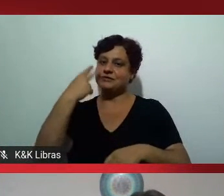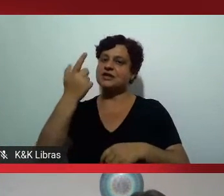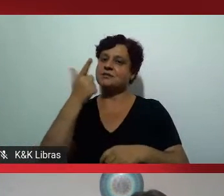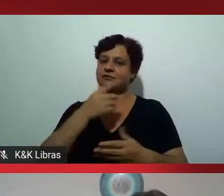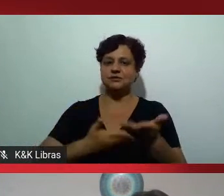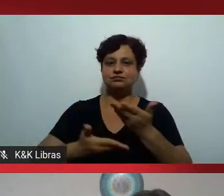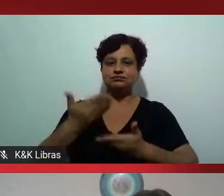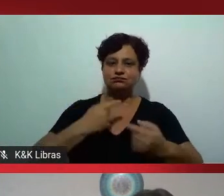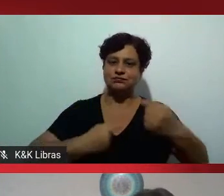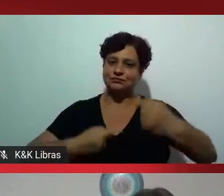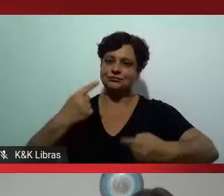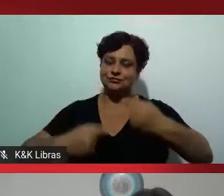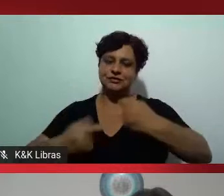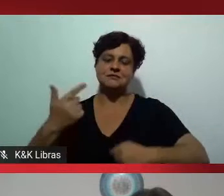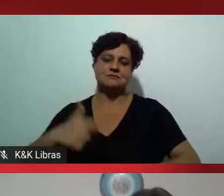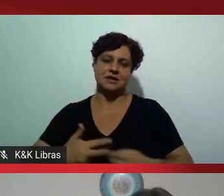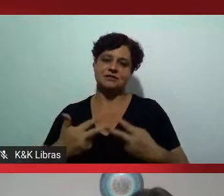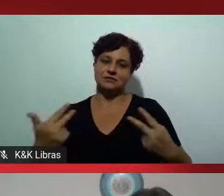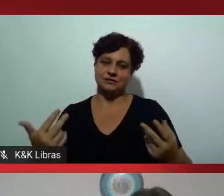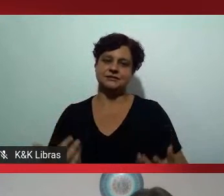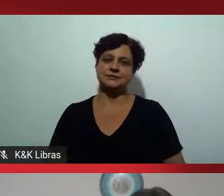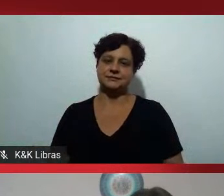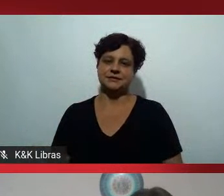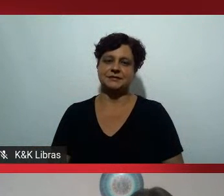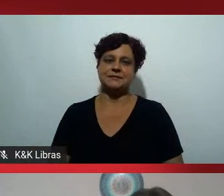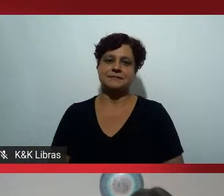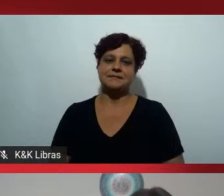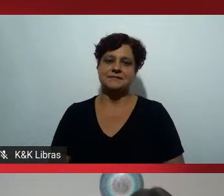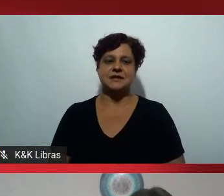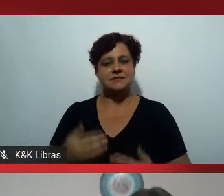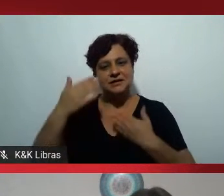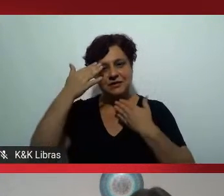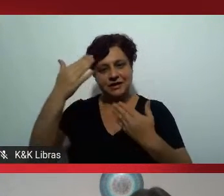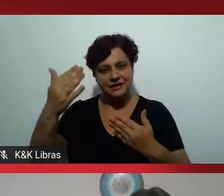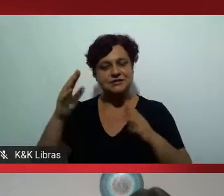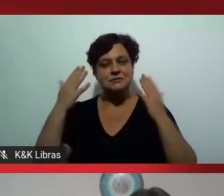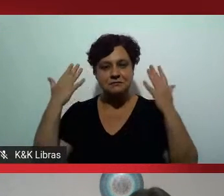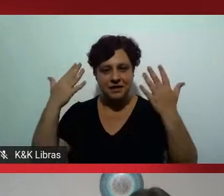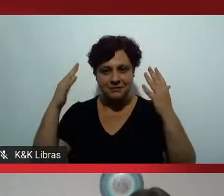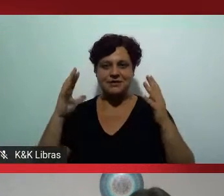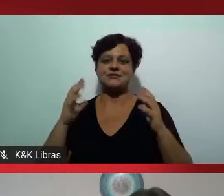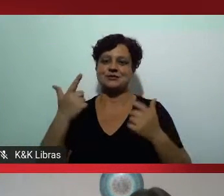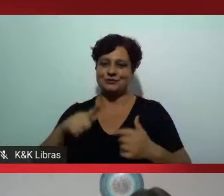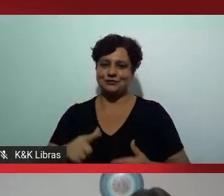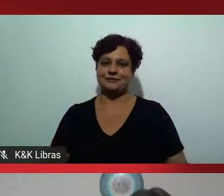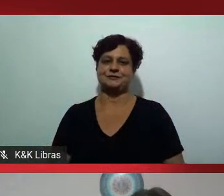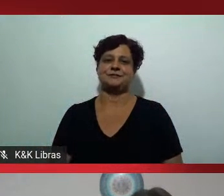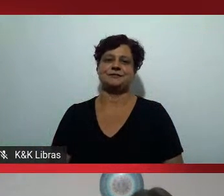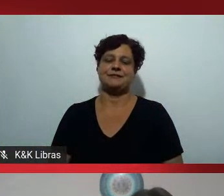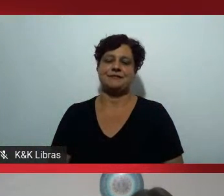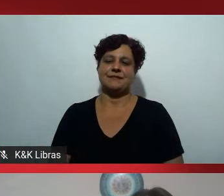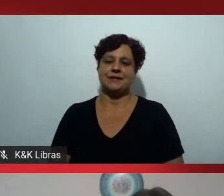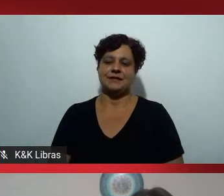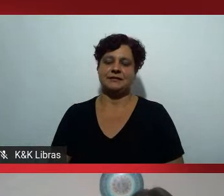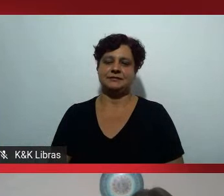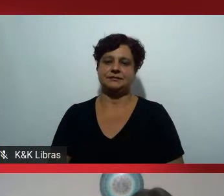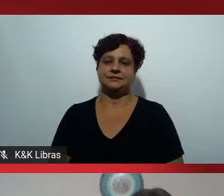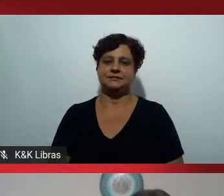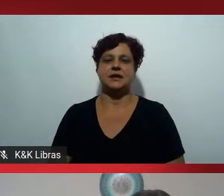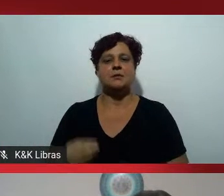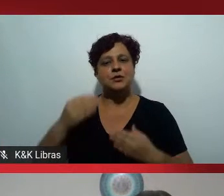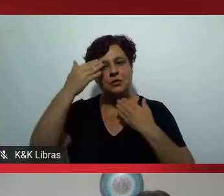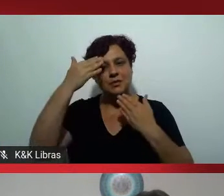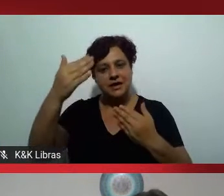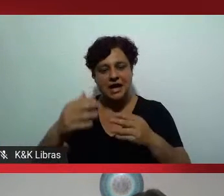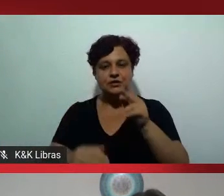mais profundamente de algumas questões mas eu agradeço e parabenizo mais uma vez muito obrigada professora